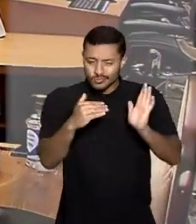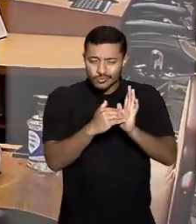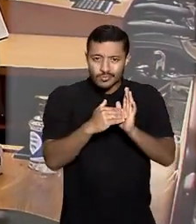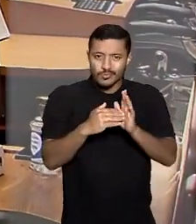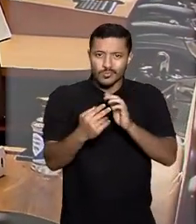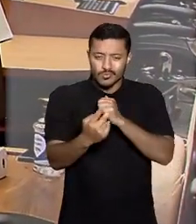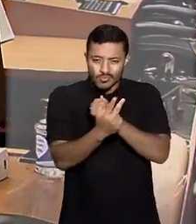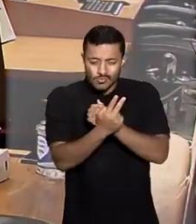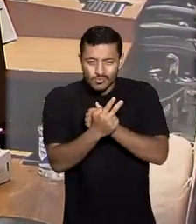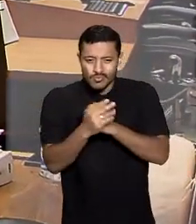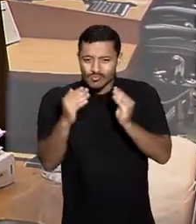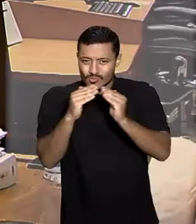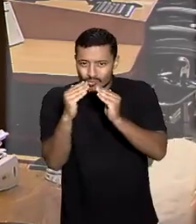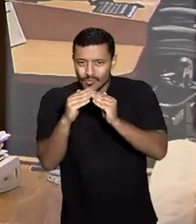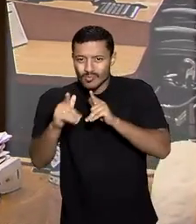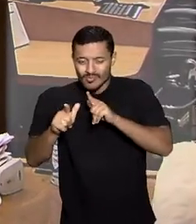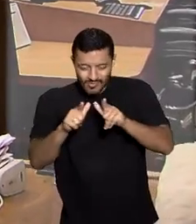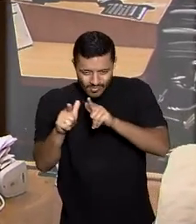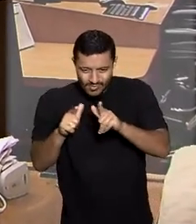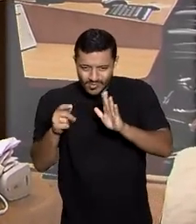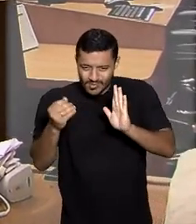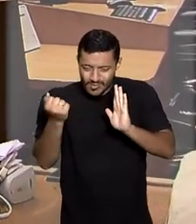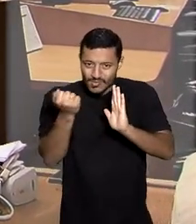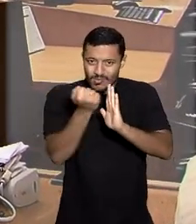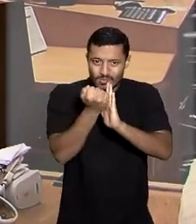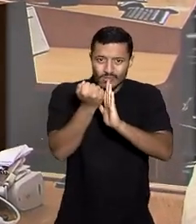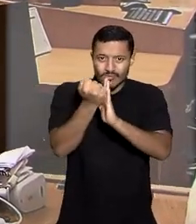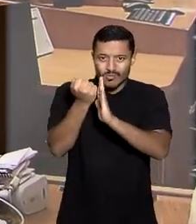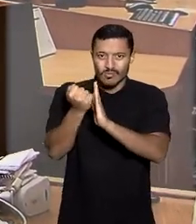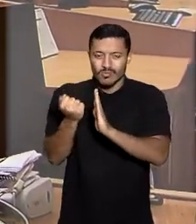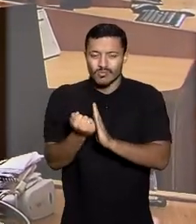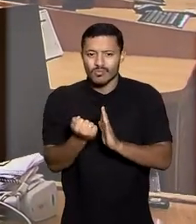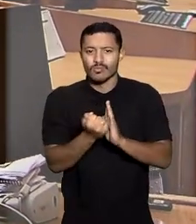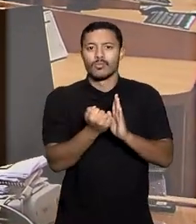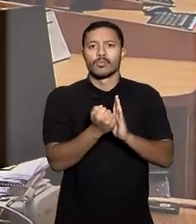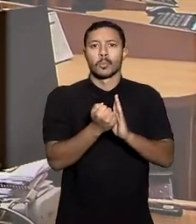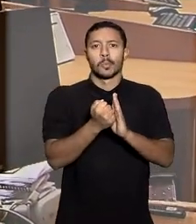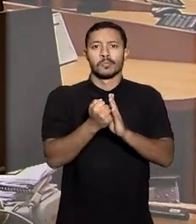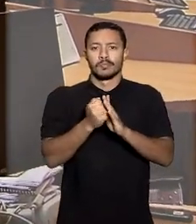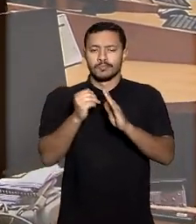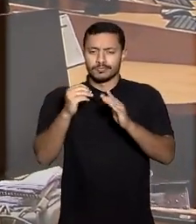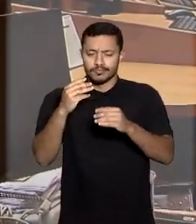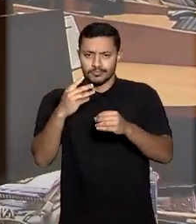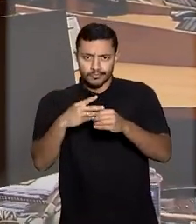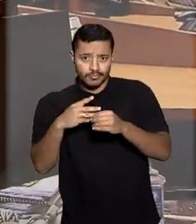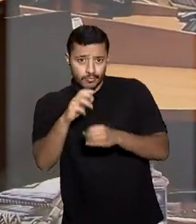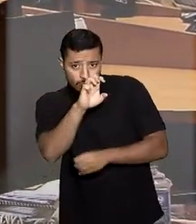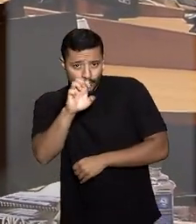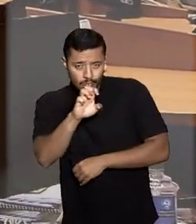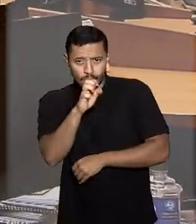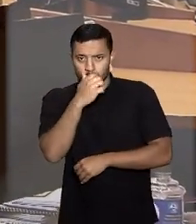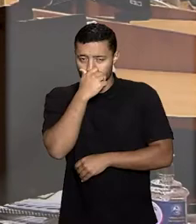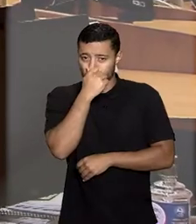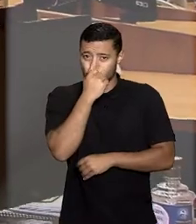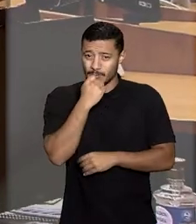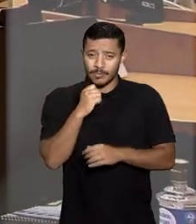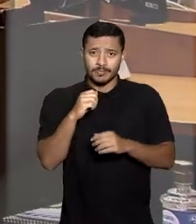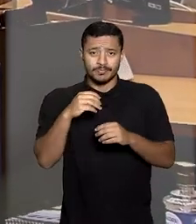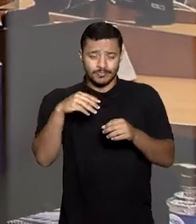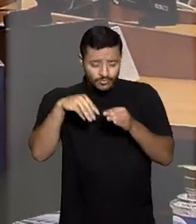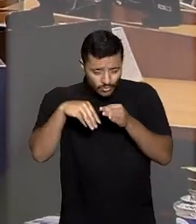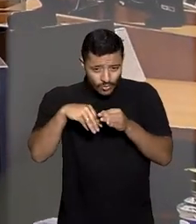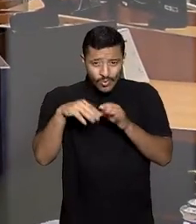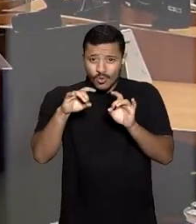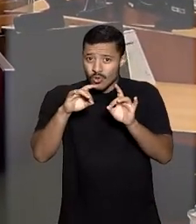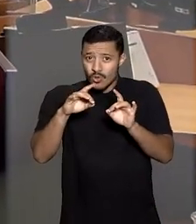proteção de bens, serviços e instalações do município. Os ministros aqui da sexta turma também consideraram que